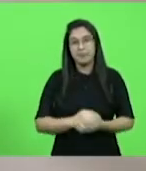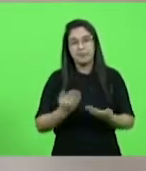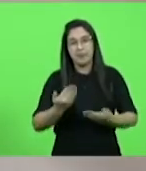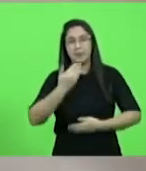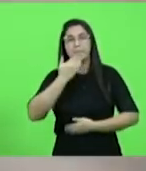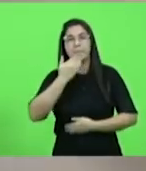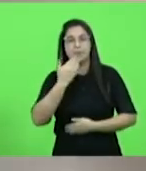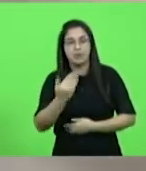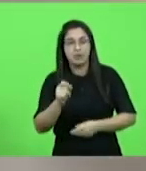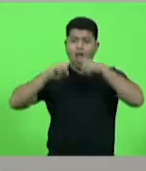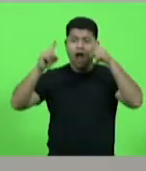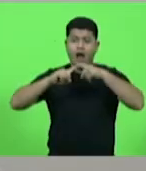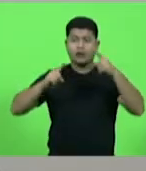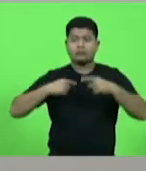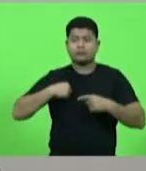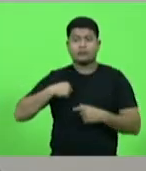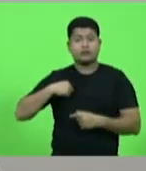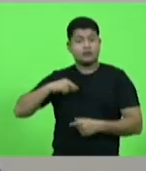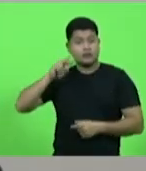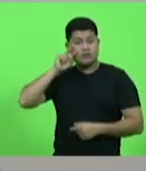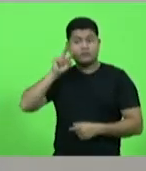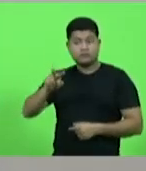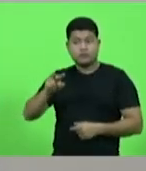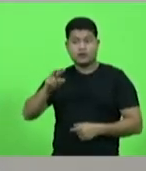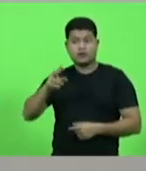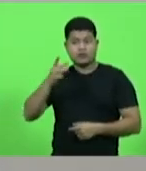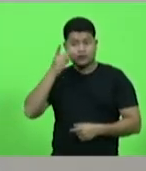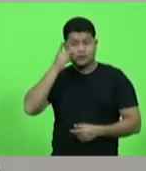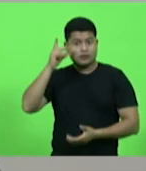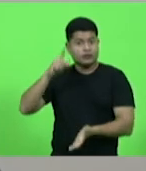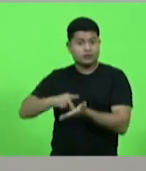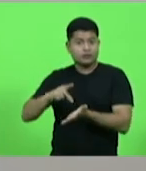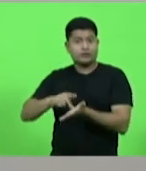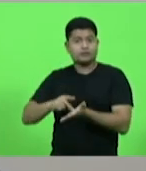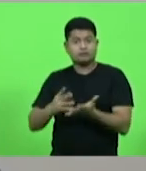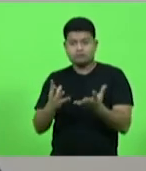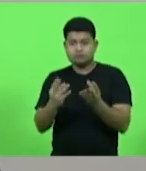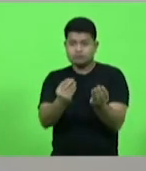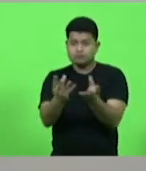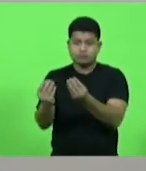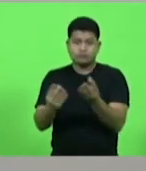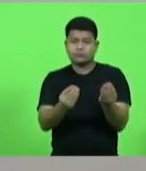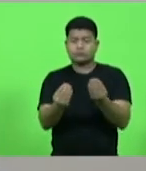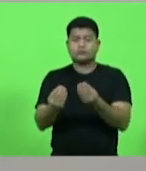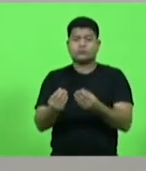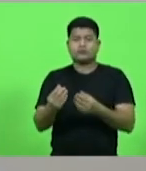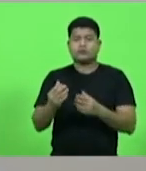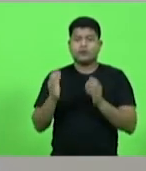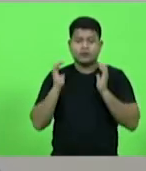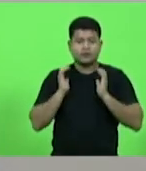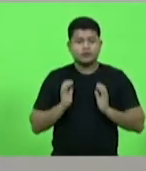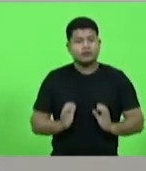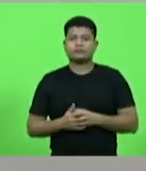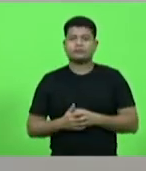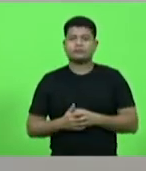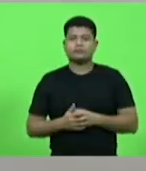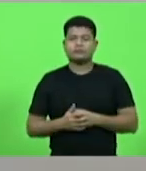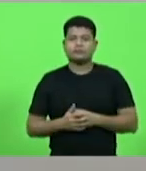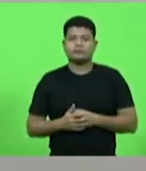e 282 Baldiceira criticou a conduta do governo federal e cobrou providências para as estradas